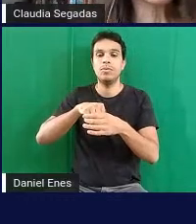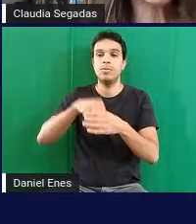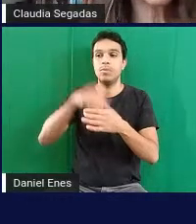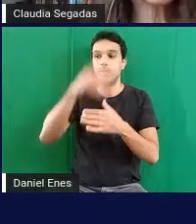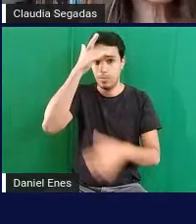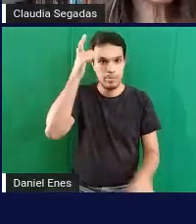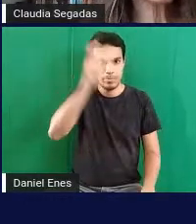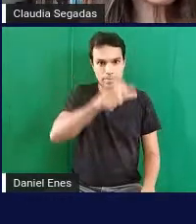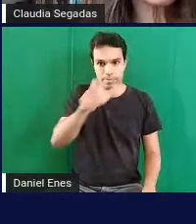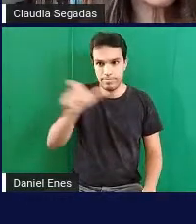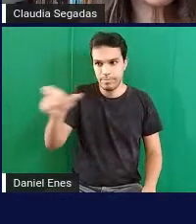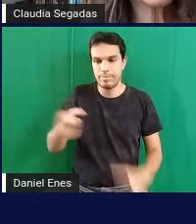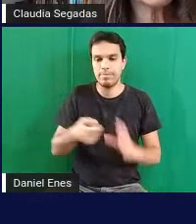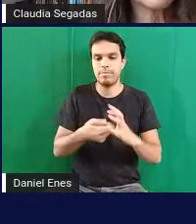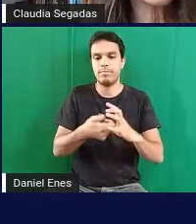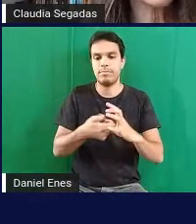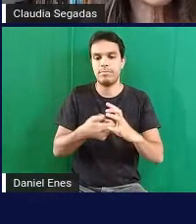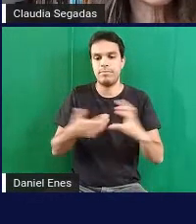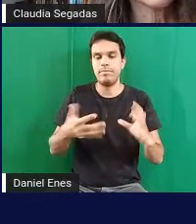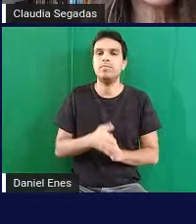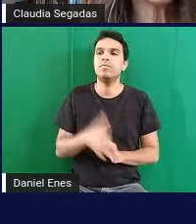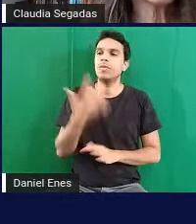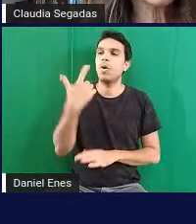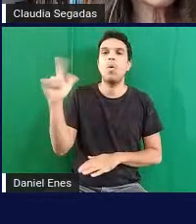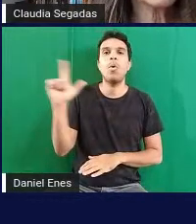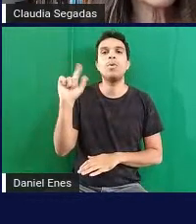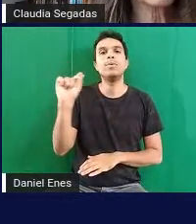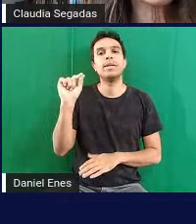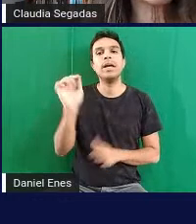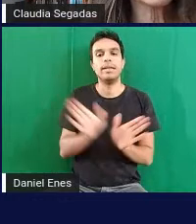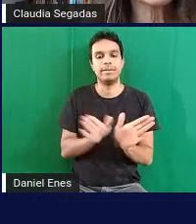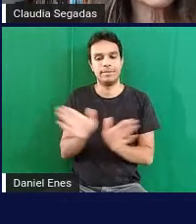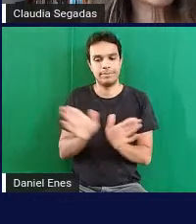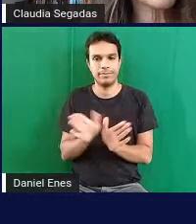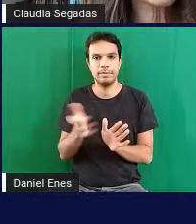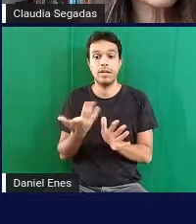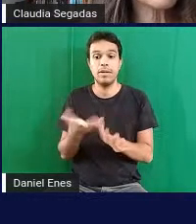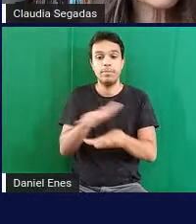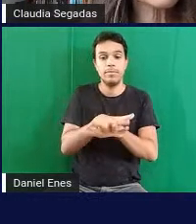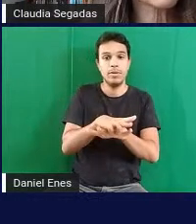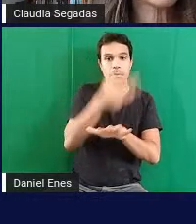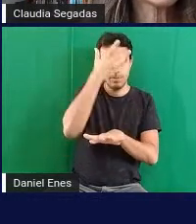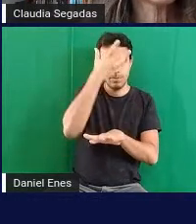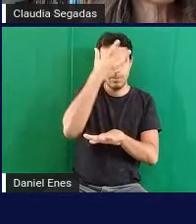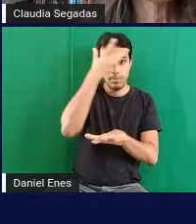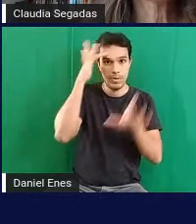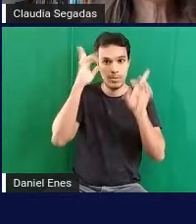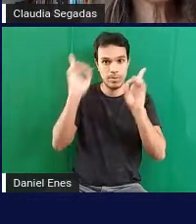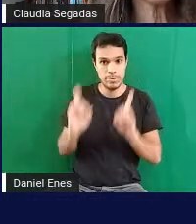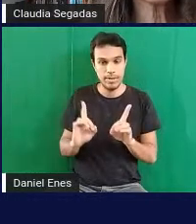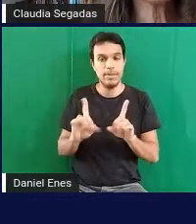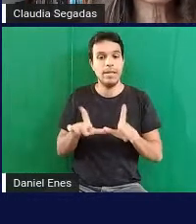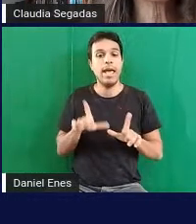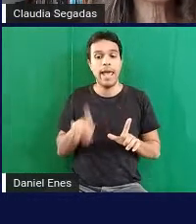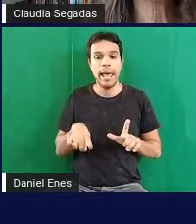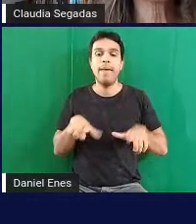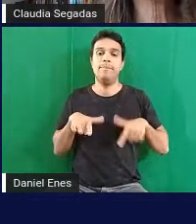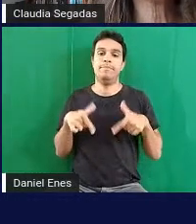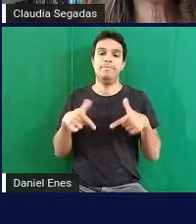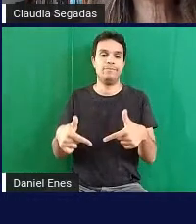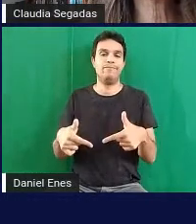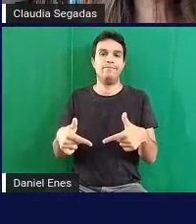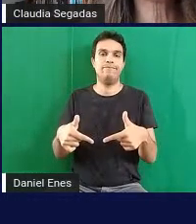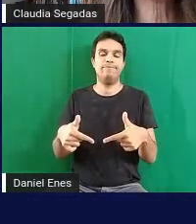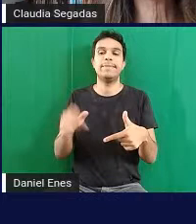a outra questão é a questão da sensibilidade a inclusão da pessoa com deficiência na participação quando eu estou falando aqui